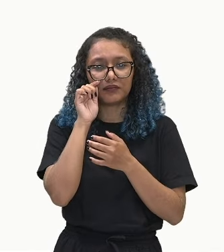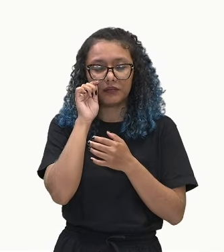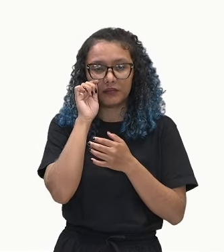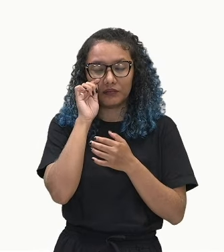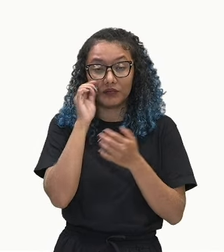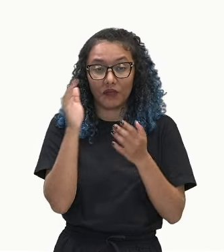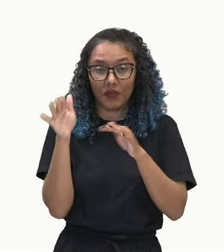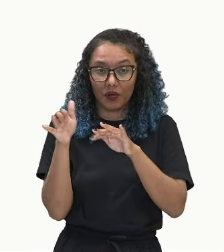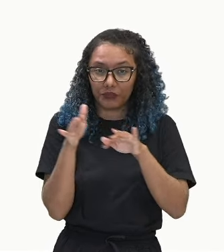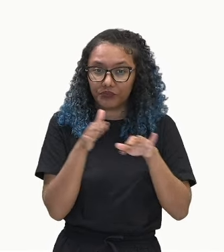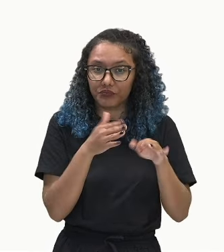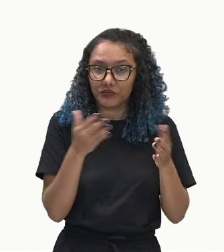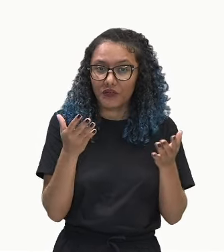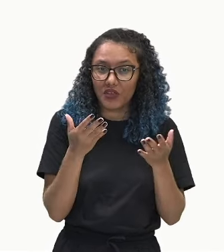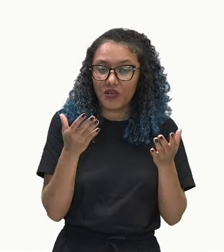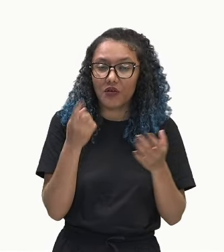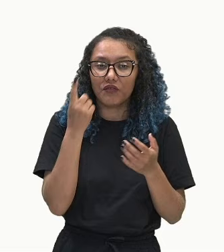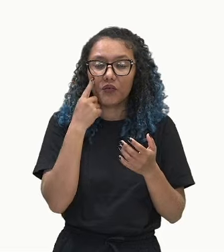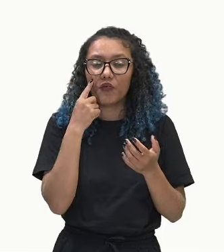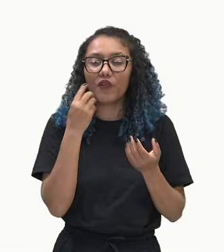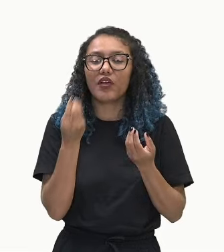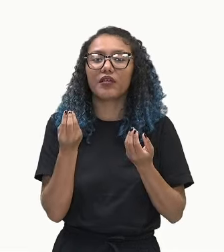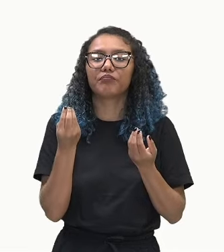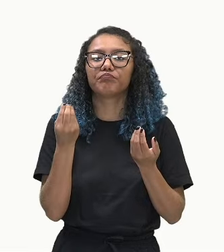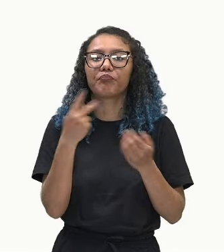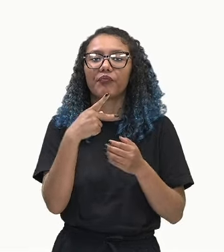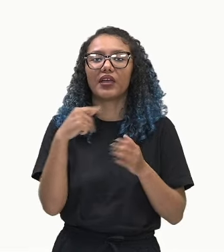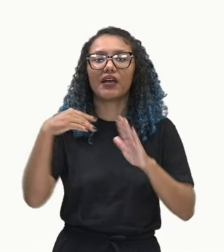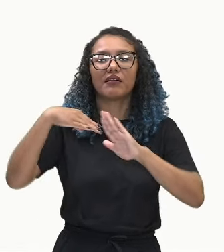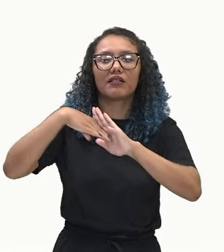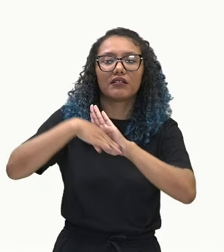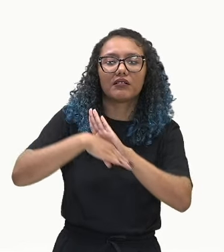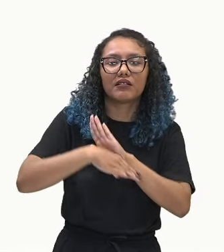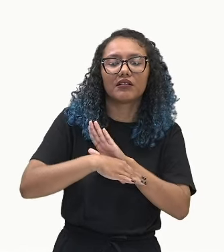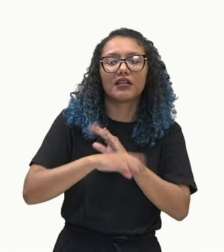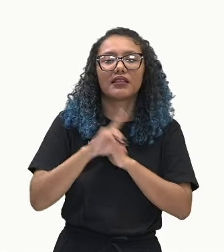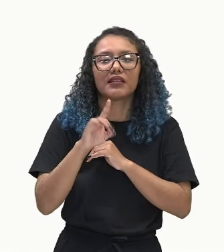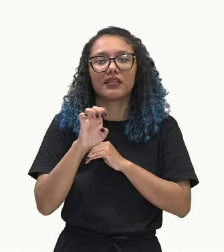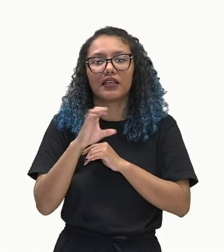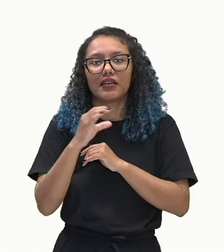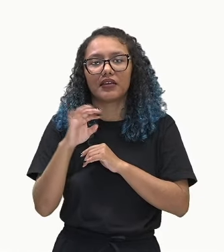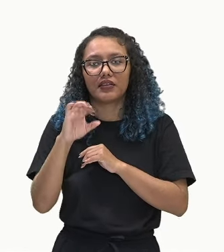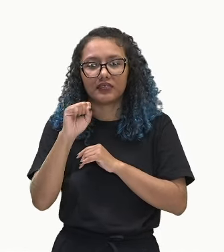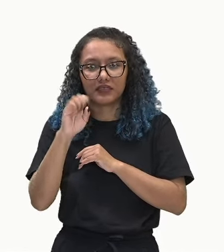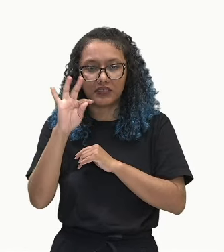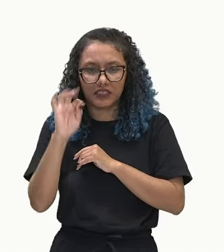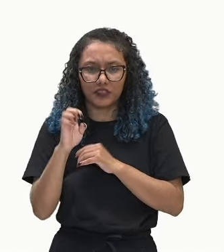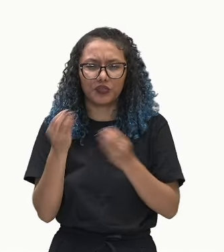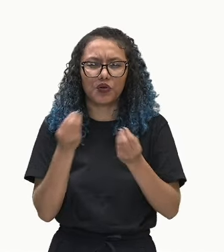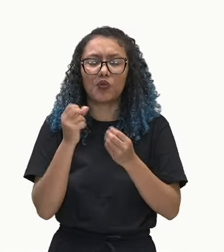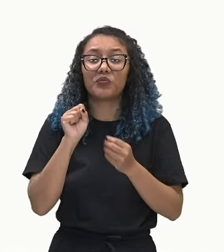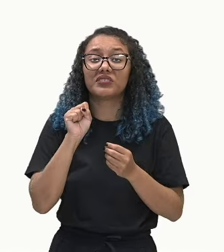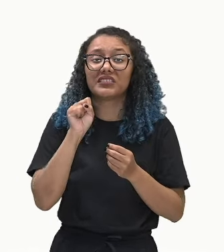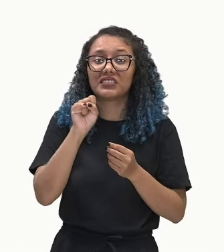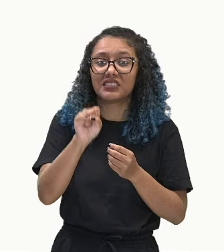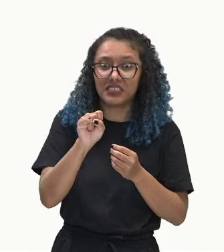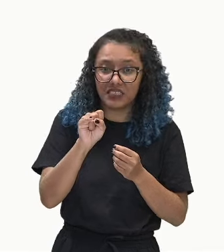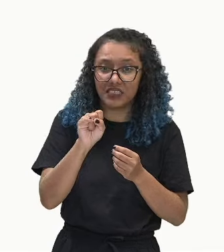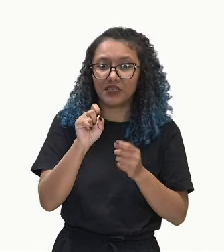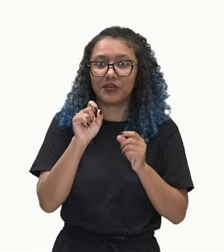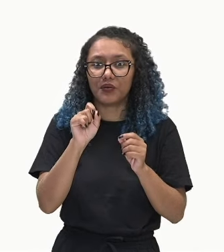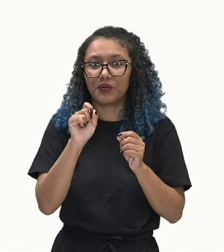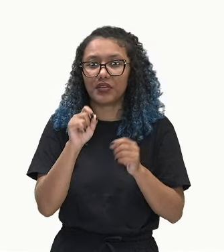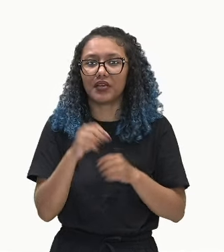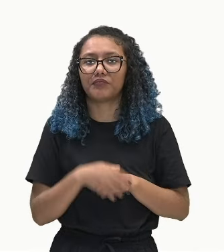Agora, vamos ver o caso de quando a PA é decrescente. Quando o R é menor do que zero. Ou seja,